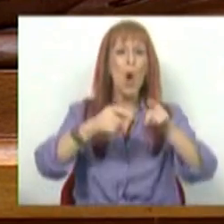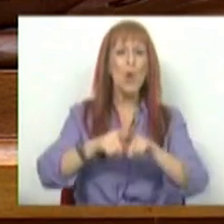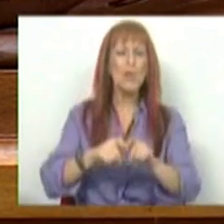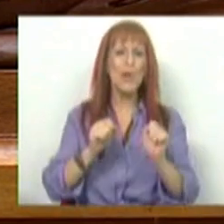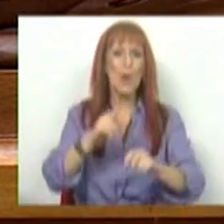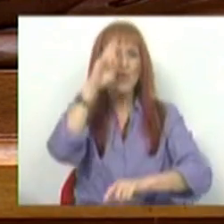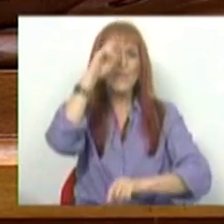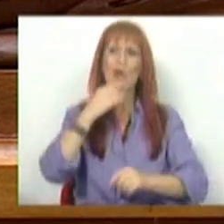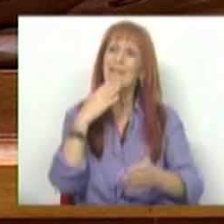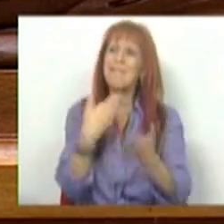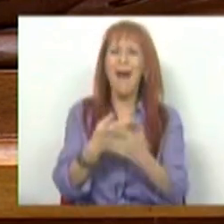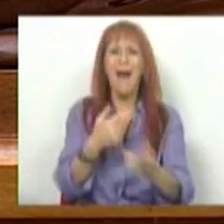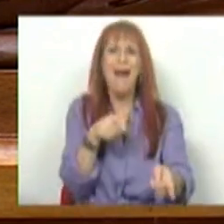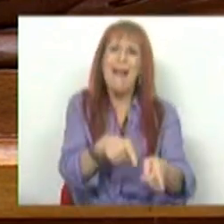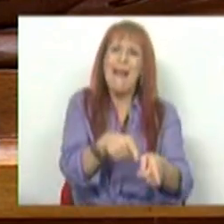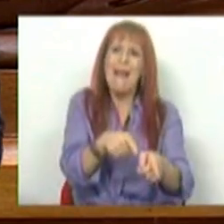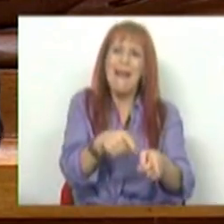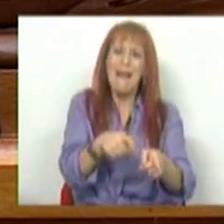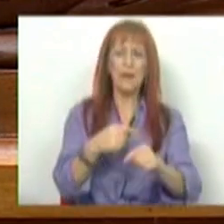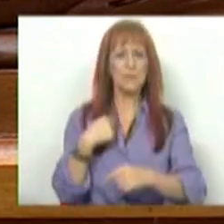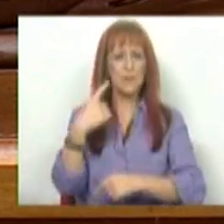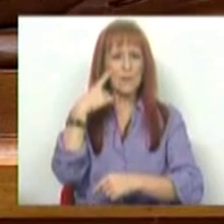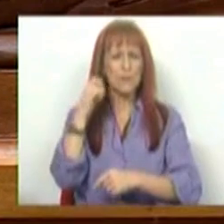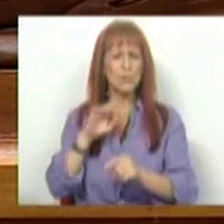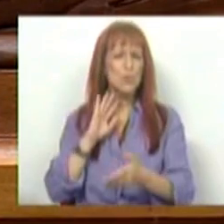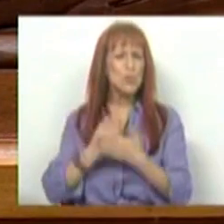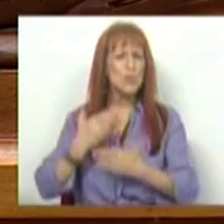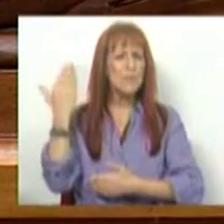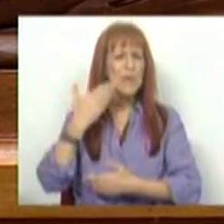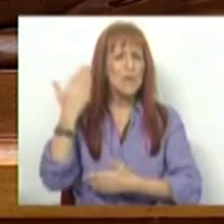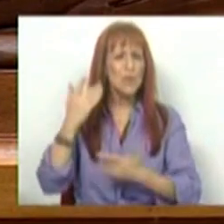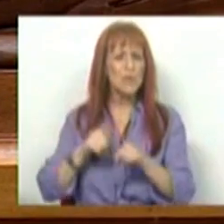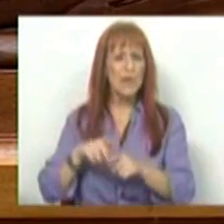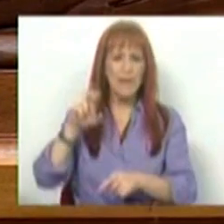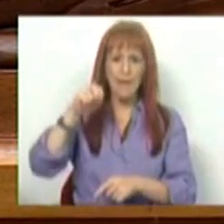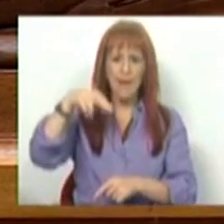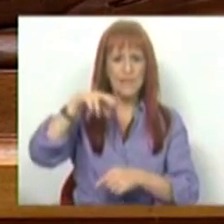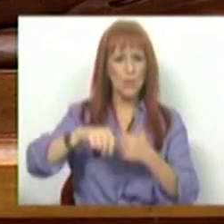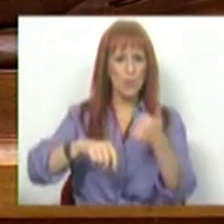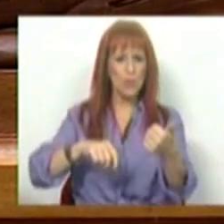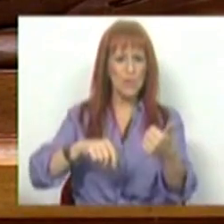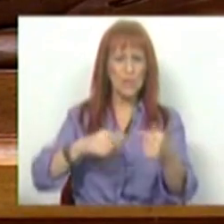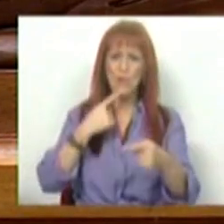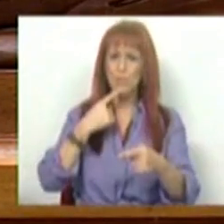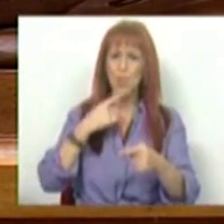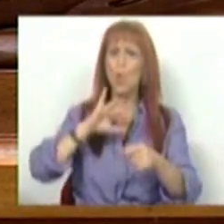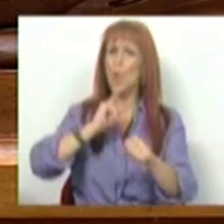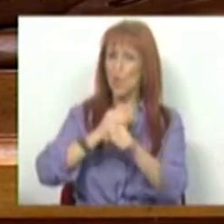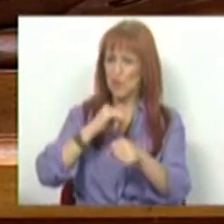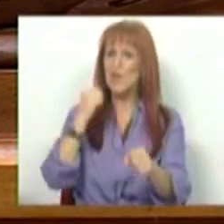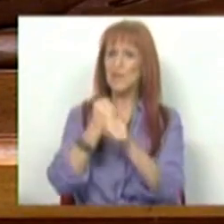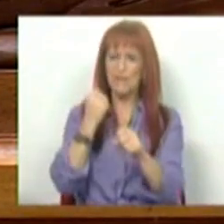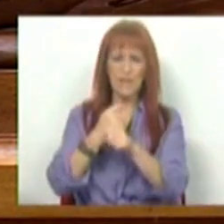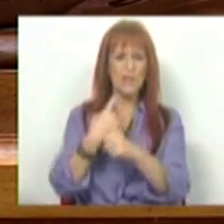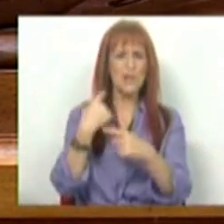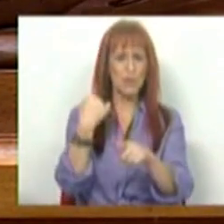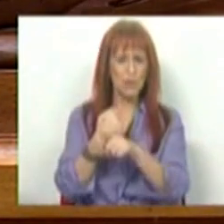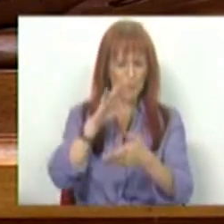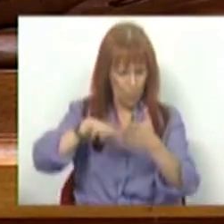se esforçam por passar esta realidade, notamos que nestes últimos dias o SNF também teve muitas outras atividades,